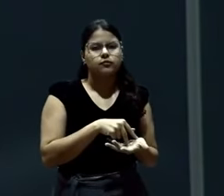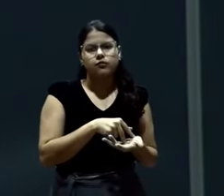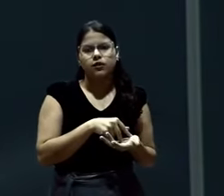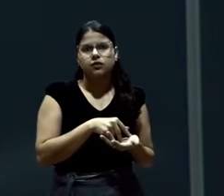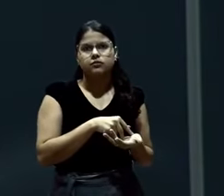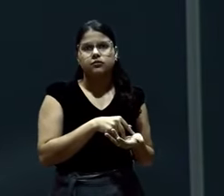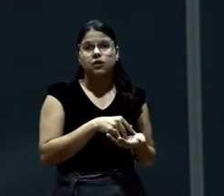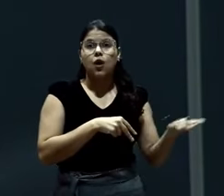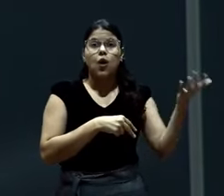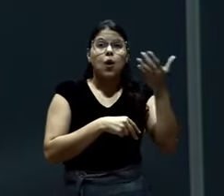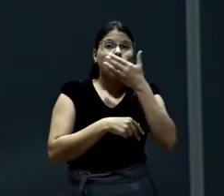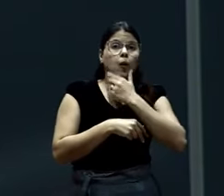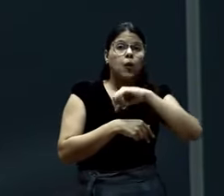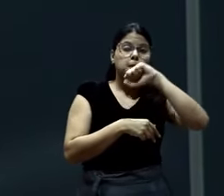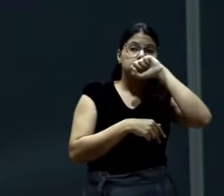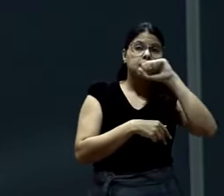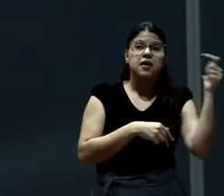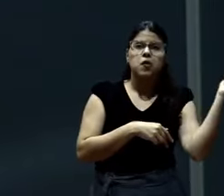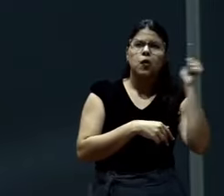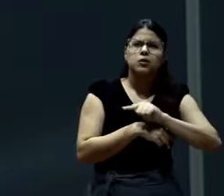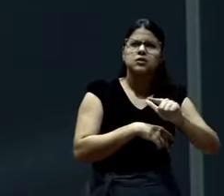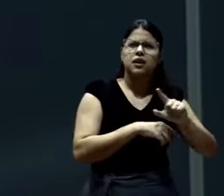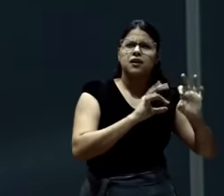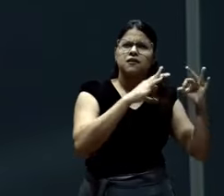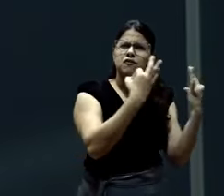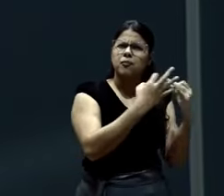ele consegue trazer a família toda.